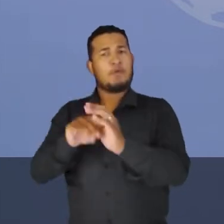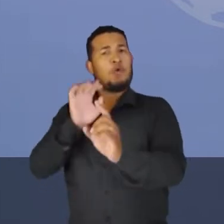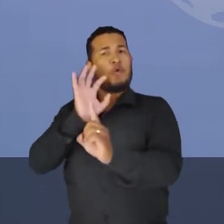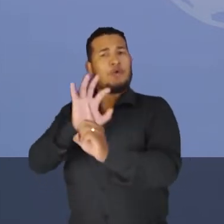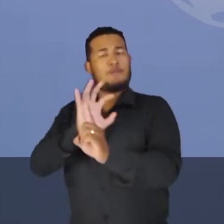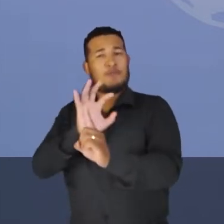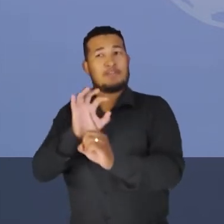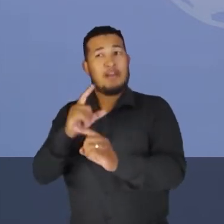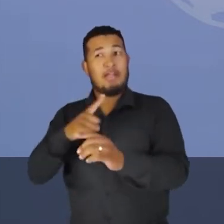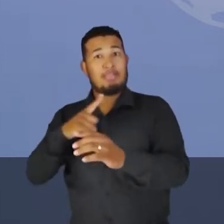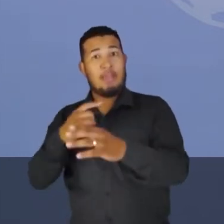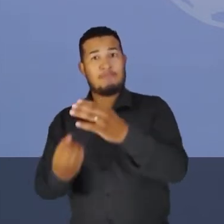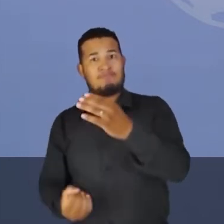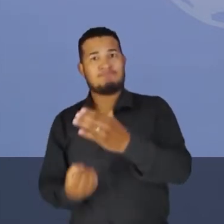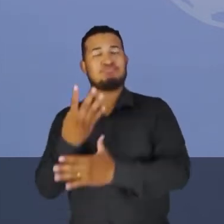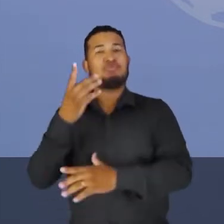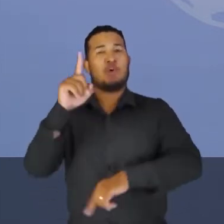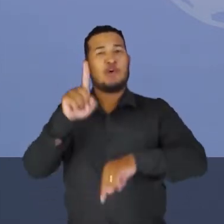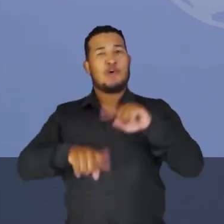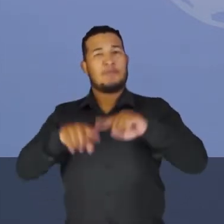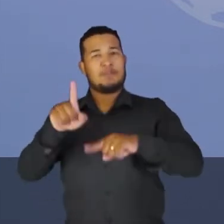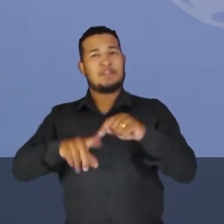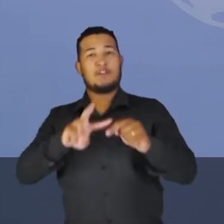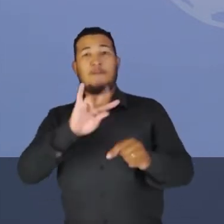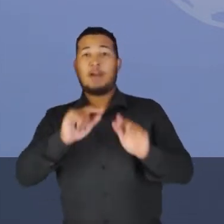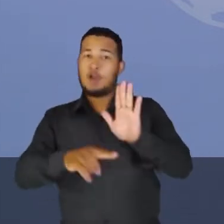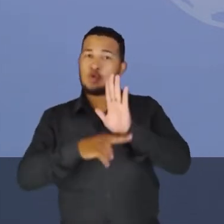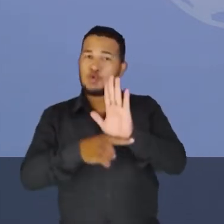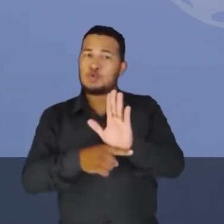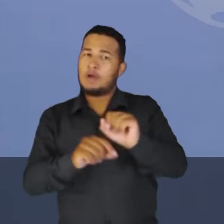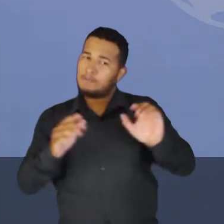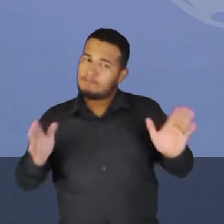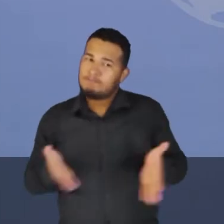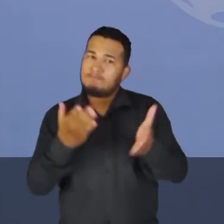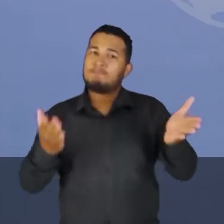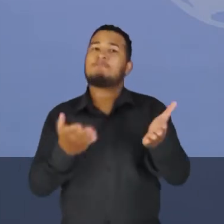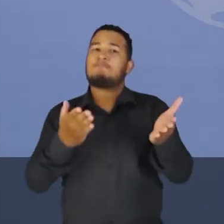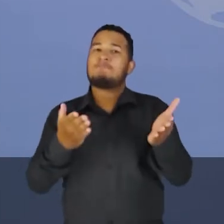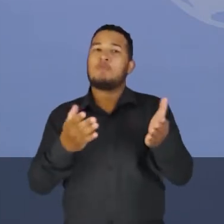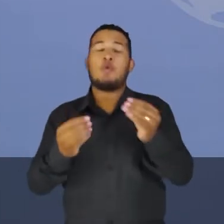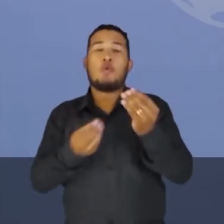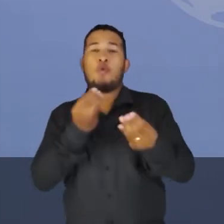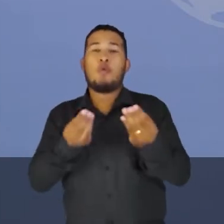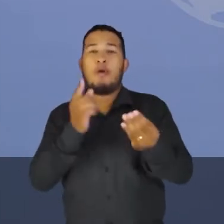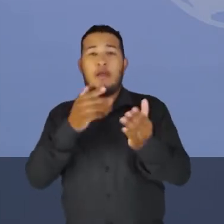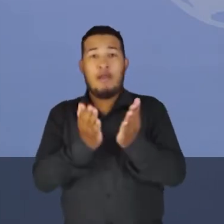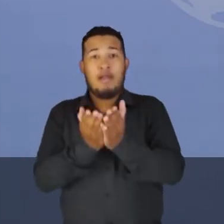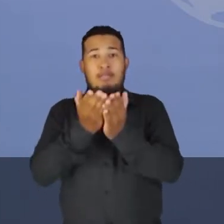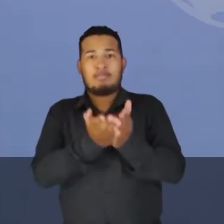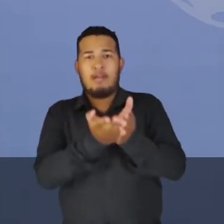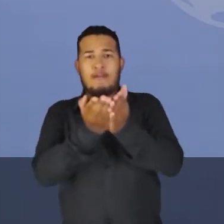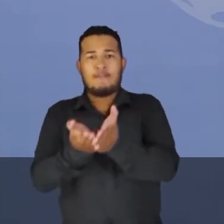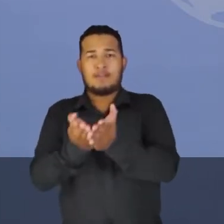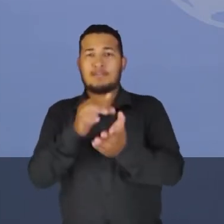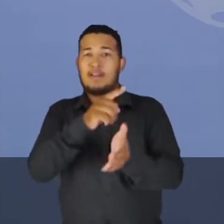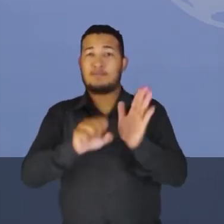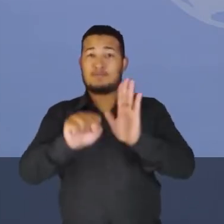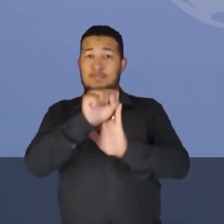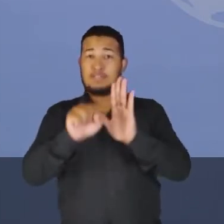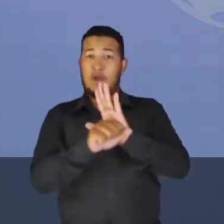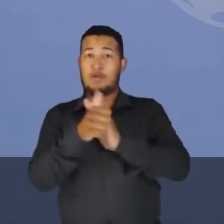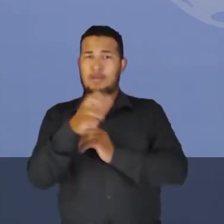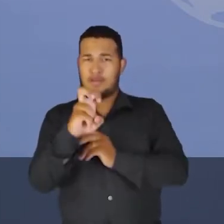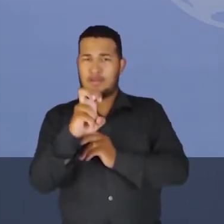produzir um instrumento que vai ajudar a impulsionar as navegações no século XV. Que